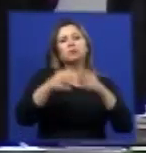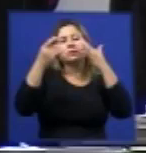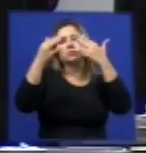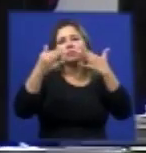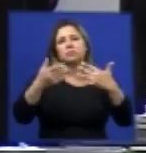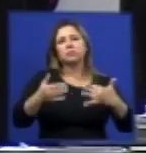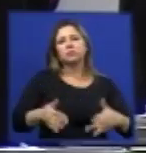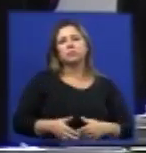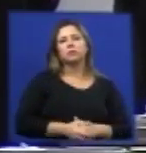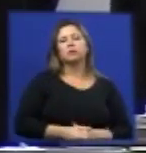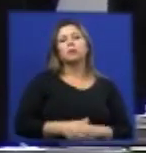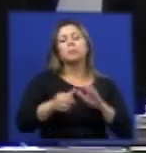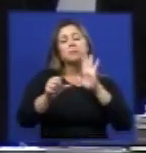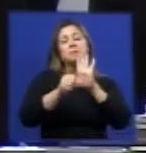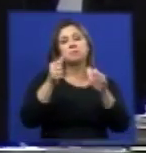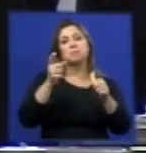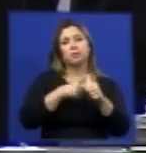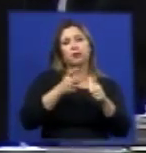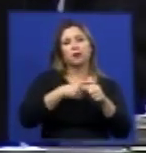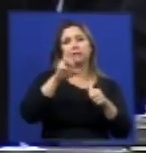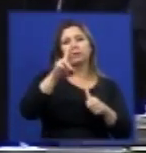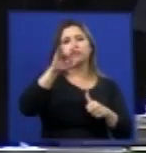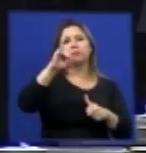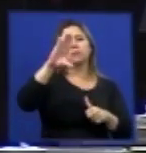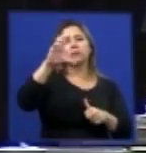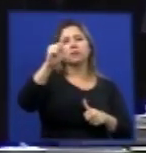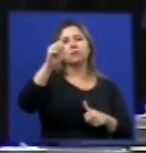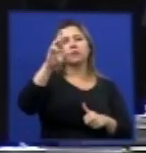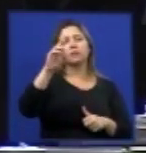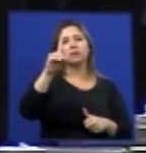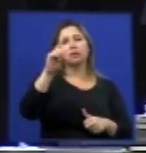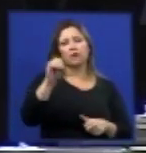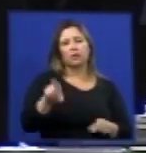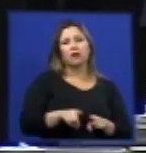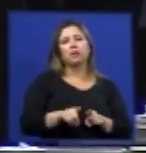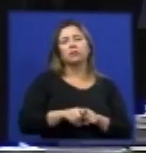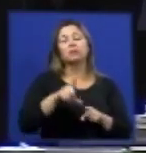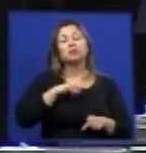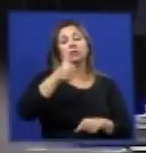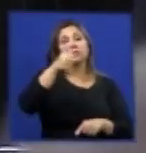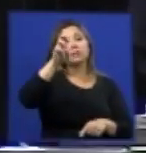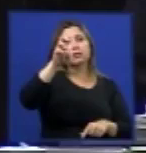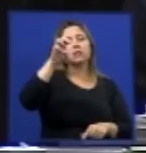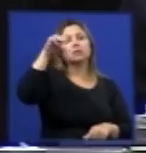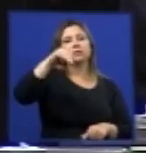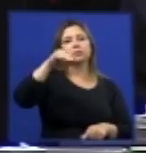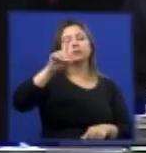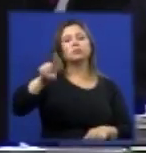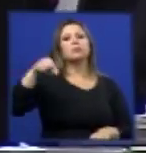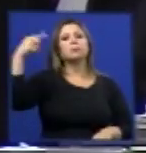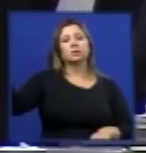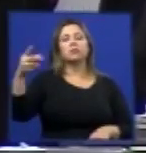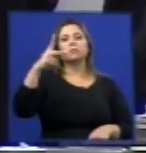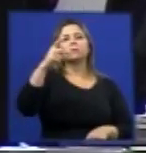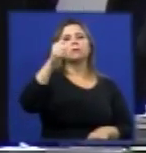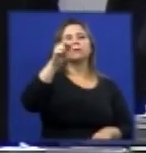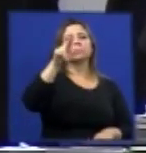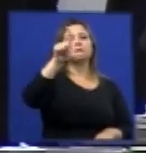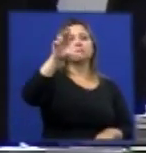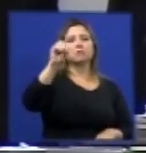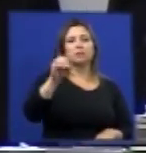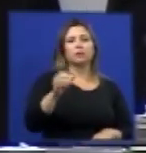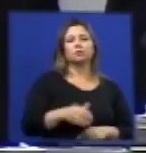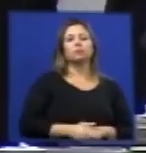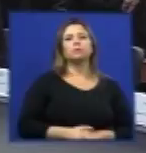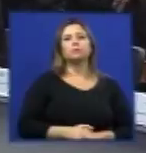audiência em primeiro lugar o doutor Ricardo Alívio da Costa que terá 15 minutos e posteriormente o doutor Paulo Janicek